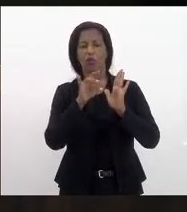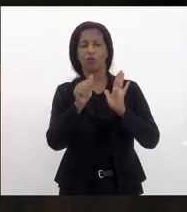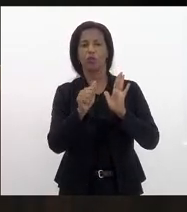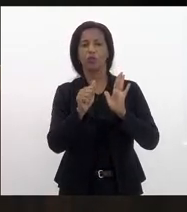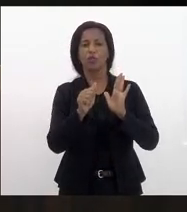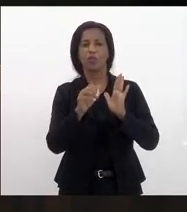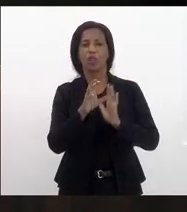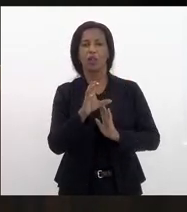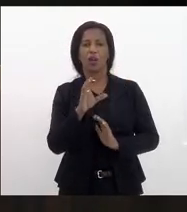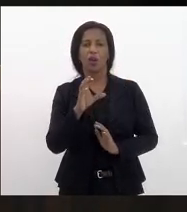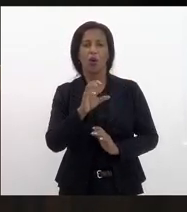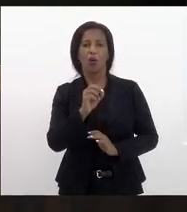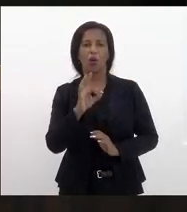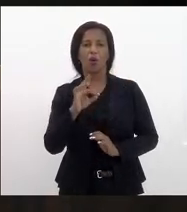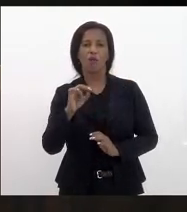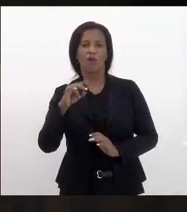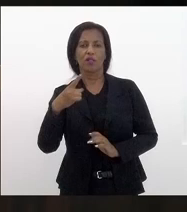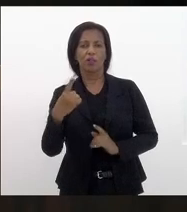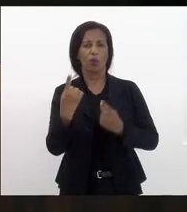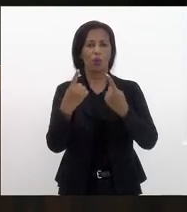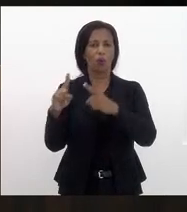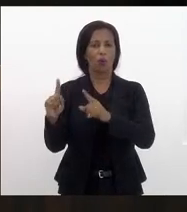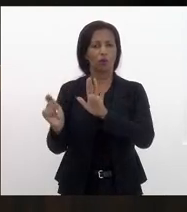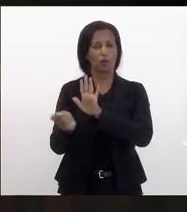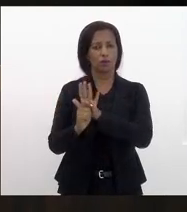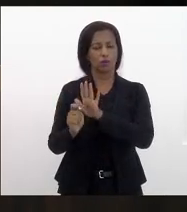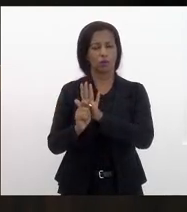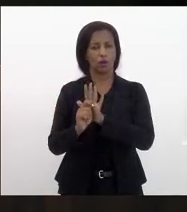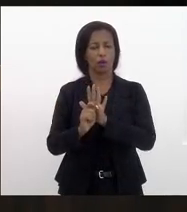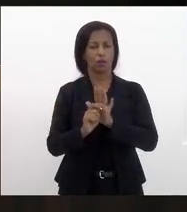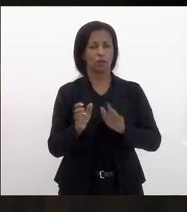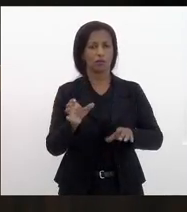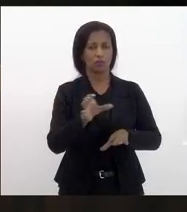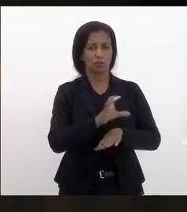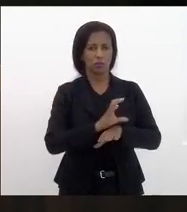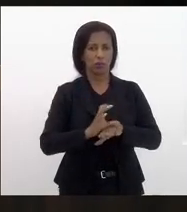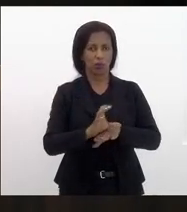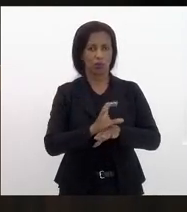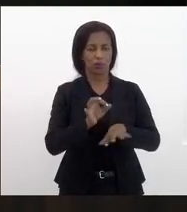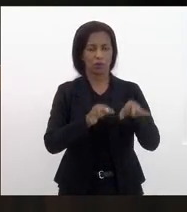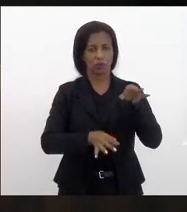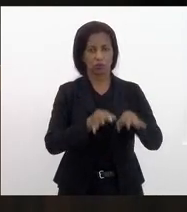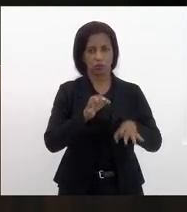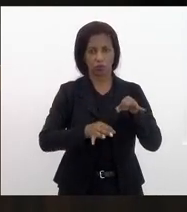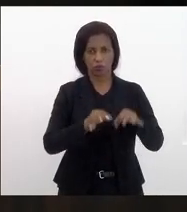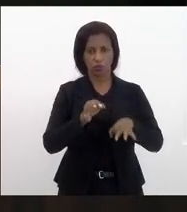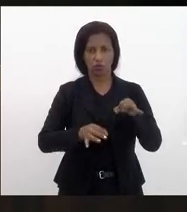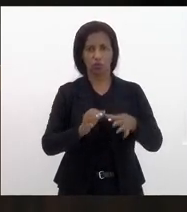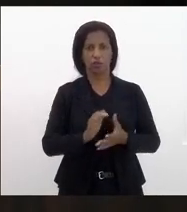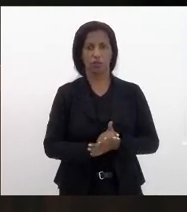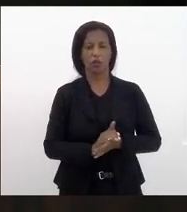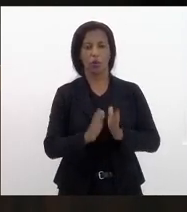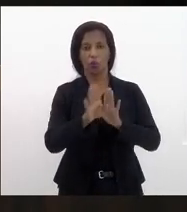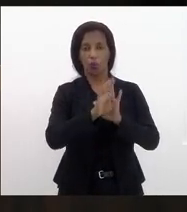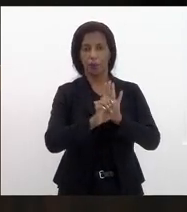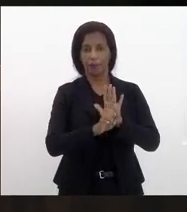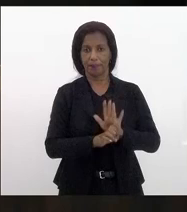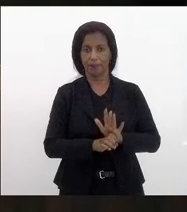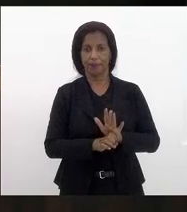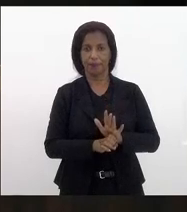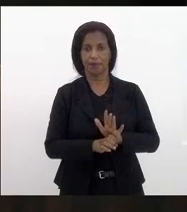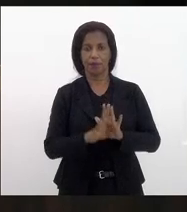convenção e combate às drogas, parecer das comissões de Constituição e Justiça pela juridicidade com emendas,